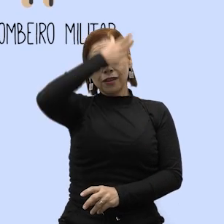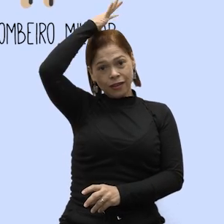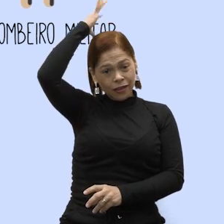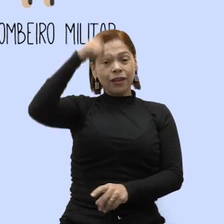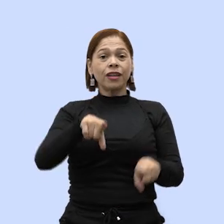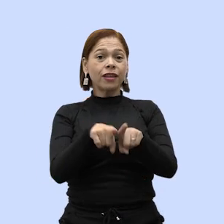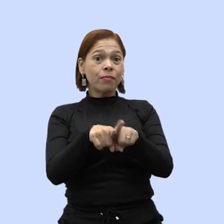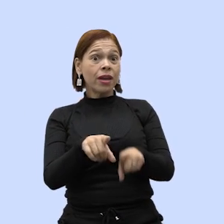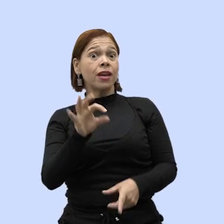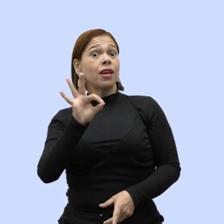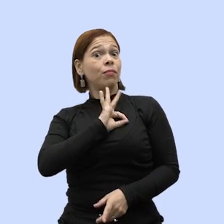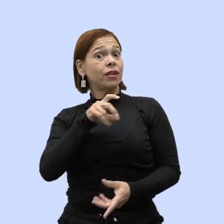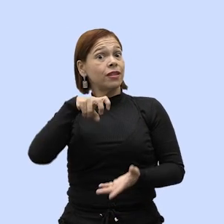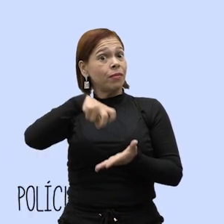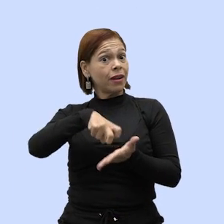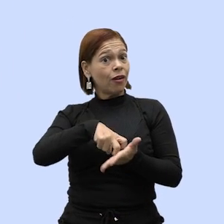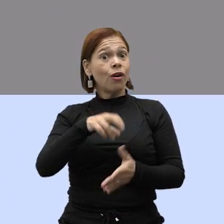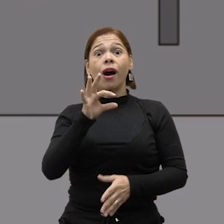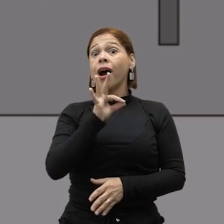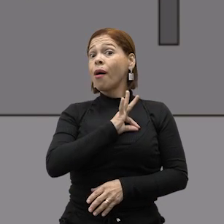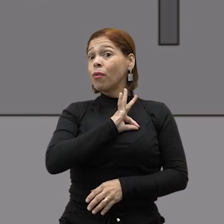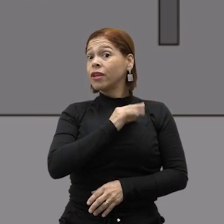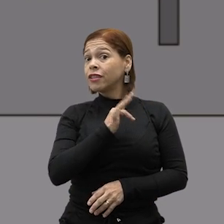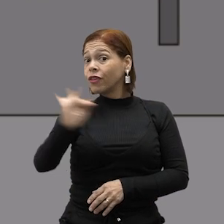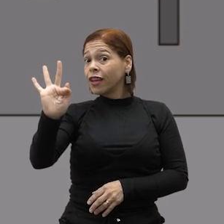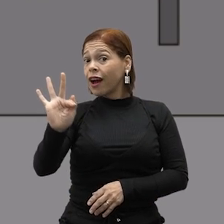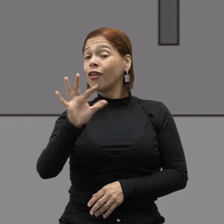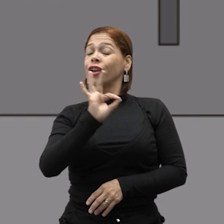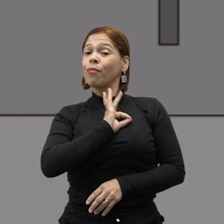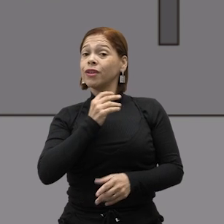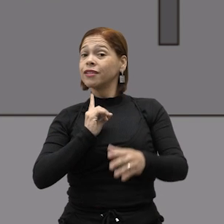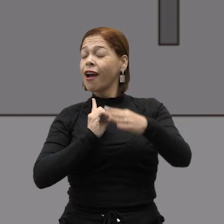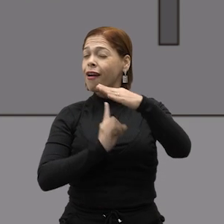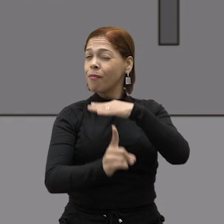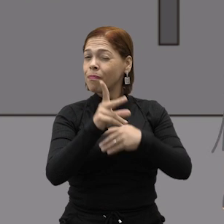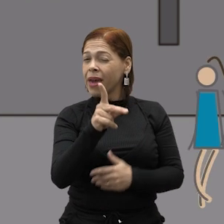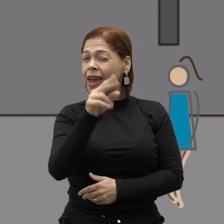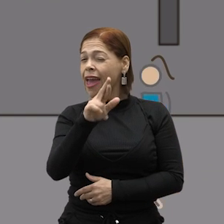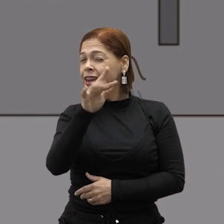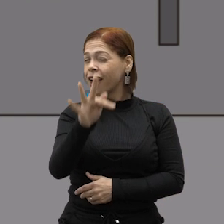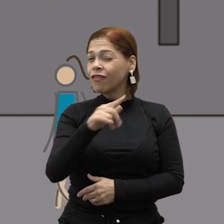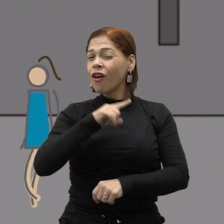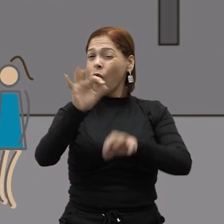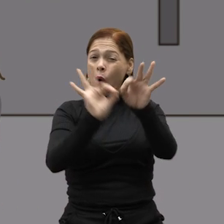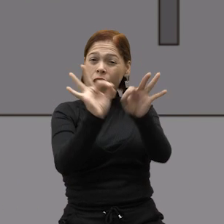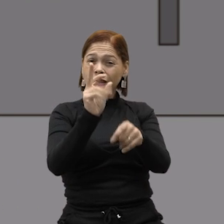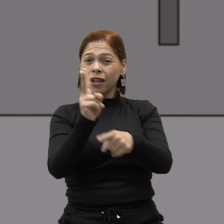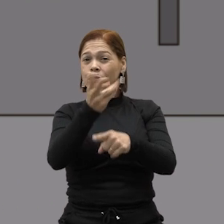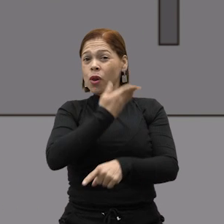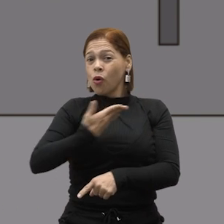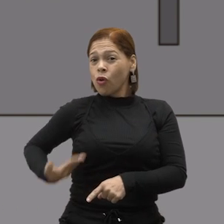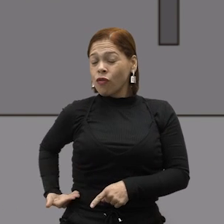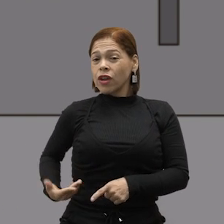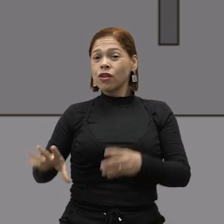Corpo de Bombeiro Militar e Polícia Penal. A Polícia Federal e a Polícia Rodoviária Federal são organizadas e mantidas